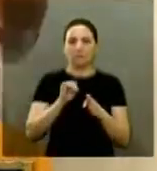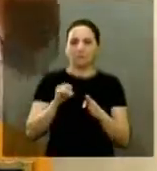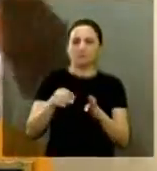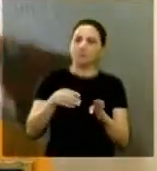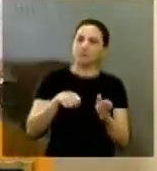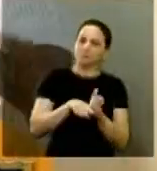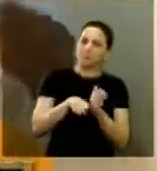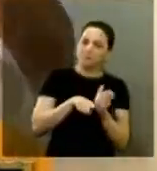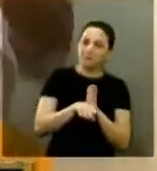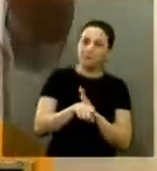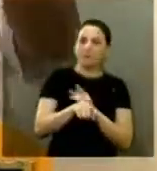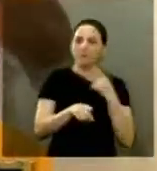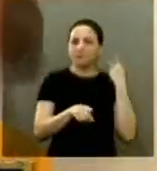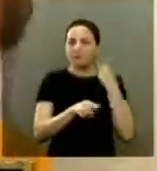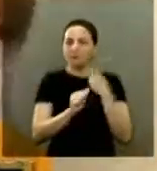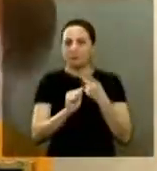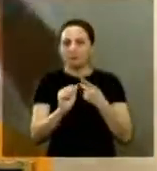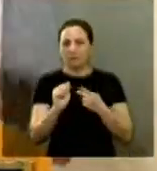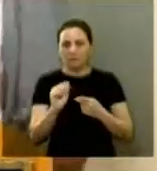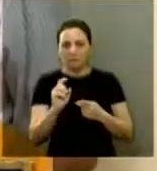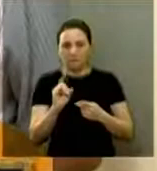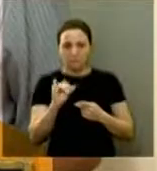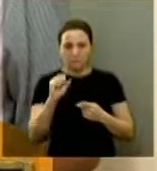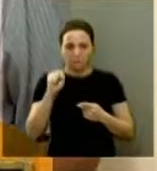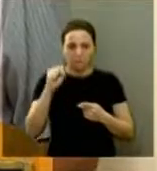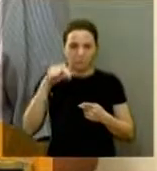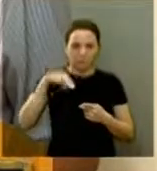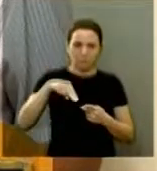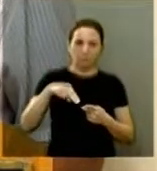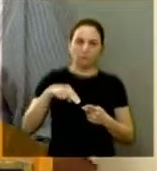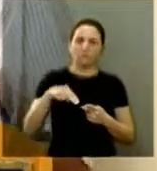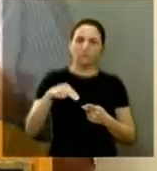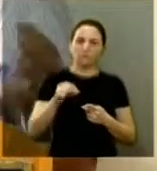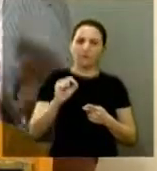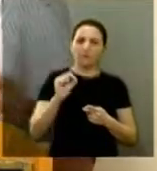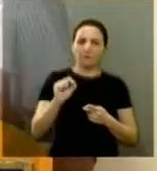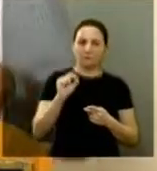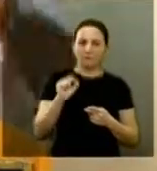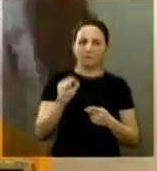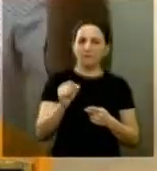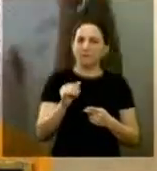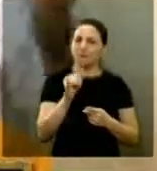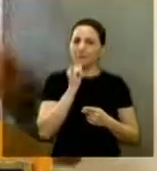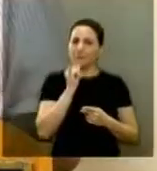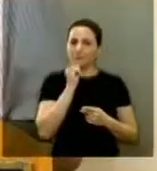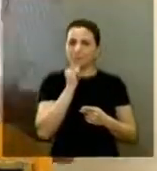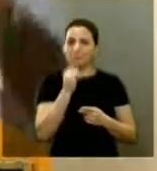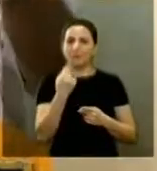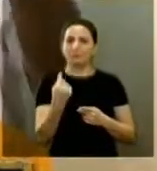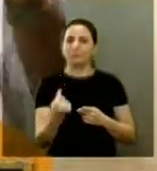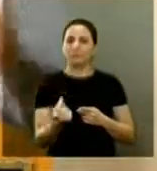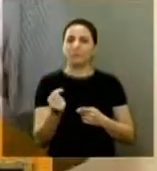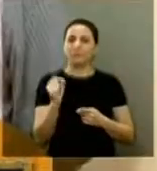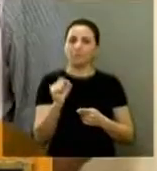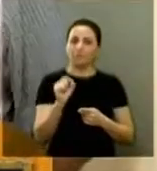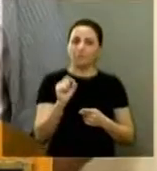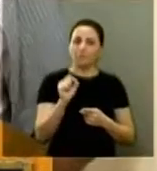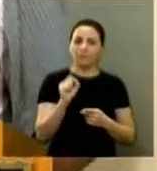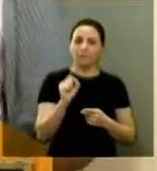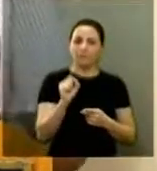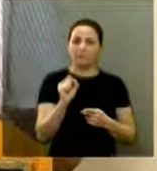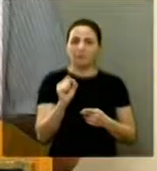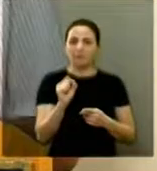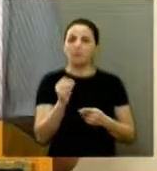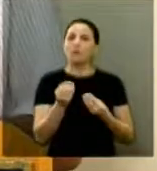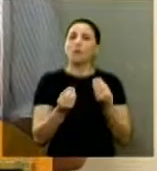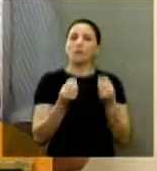que o vereador Adilson está cometendo ilícitos estou falando uma coisa bem absurda por isso que eu citei você Adilson